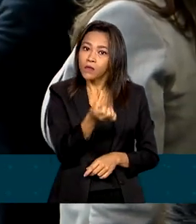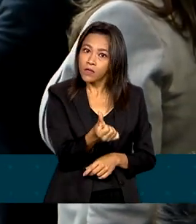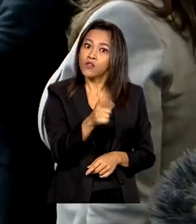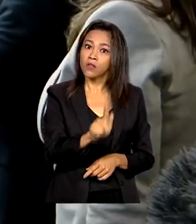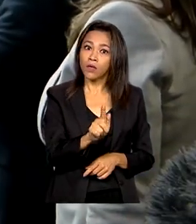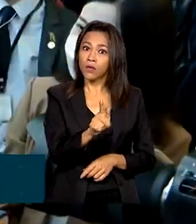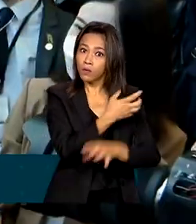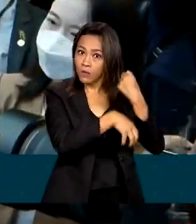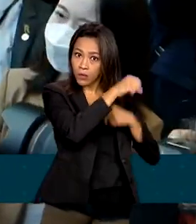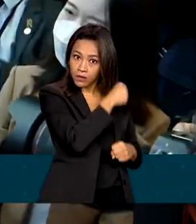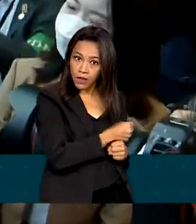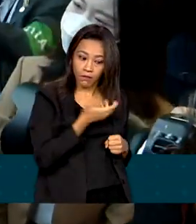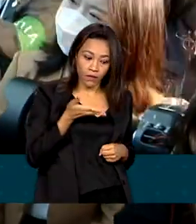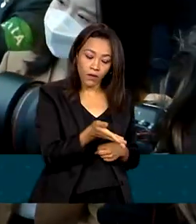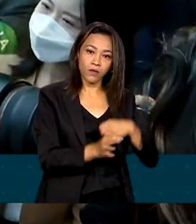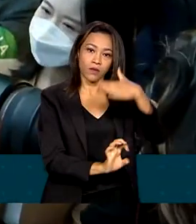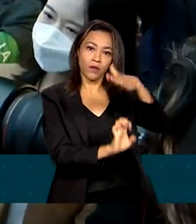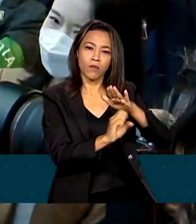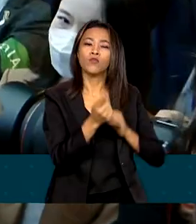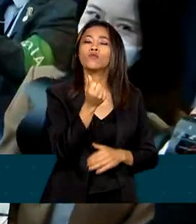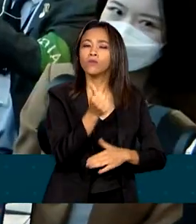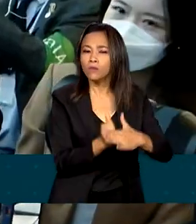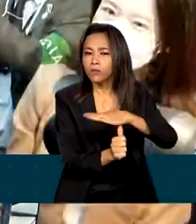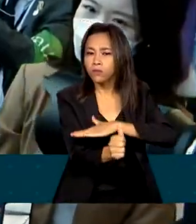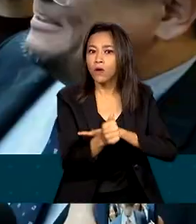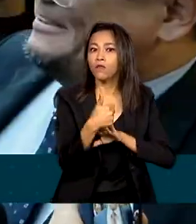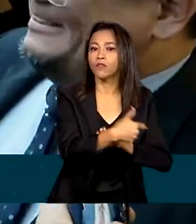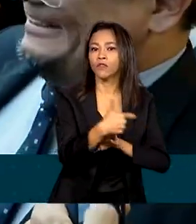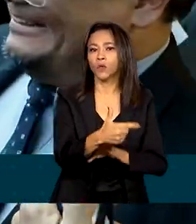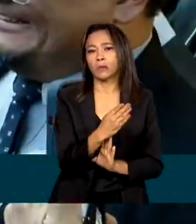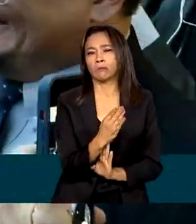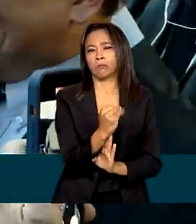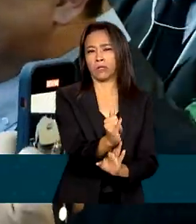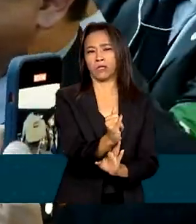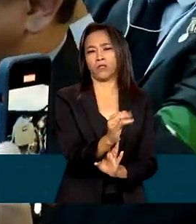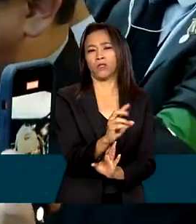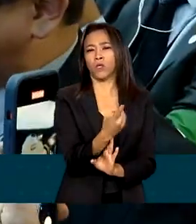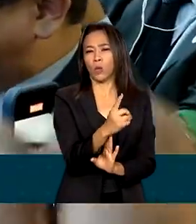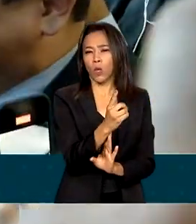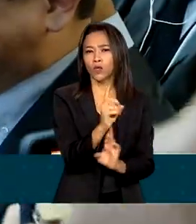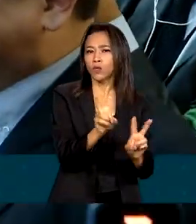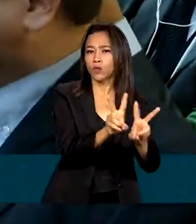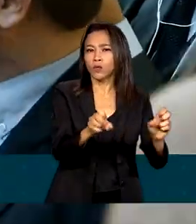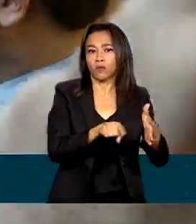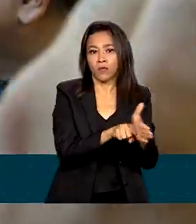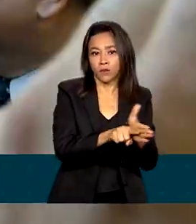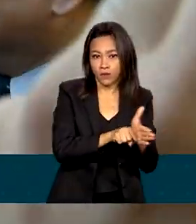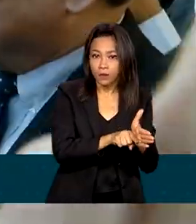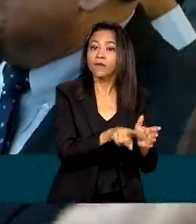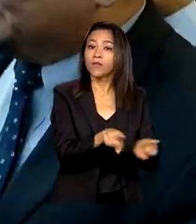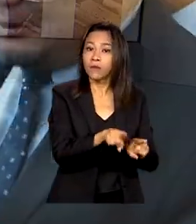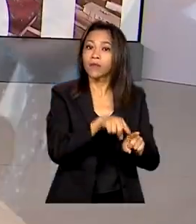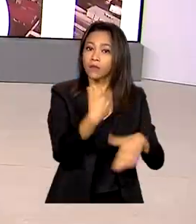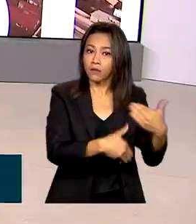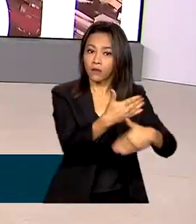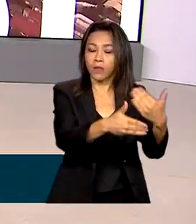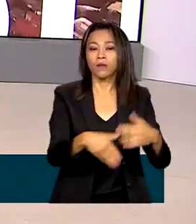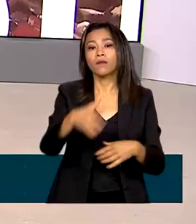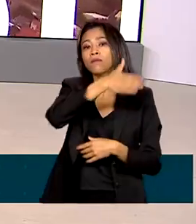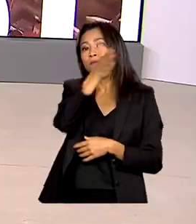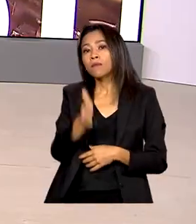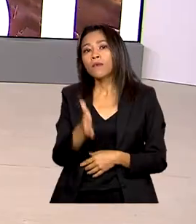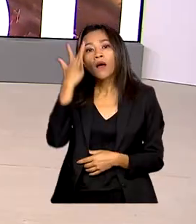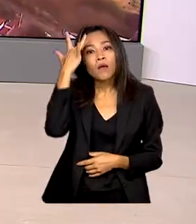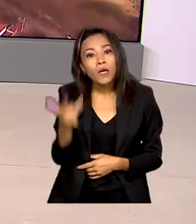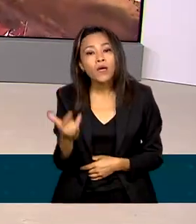Só no ano passado, a companhia investiu mais de 22 bilhões de dólares em pesquisa e desenvolvimento. Amanhã, Lula